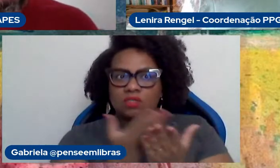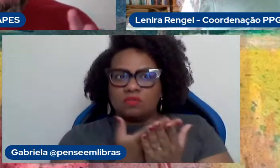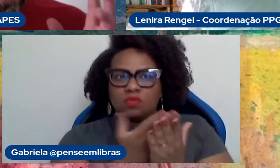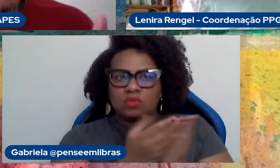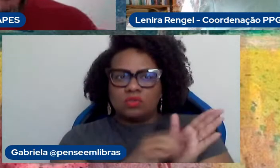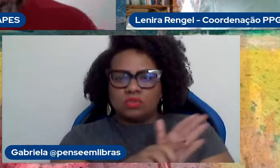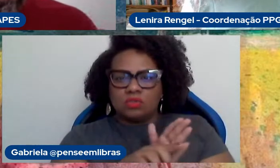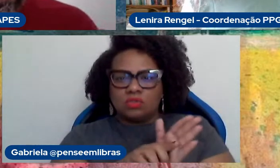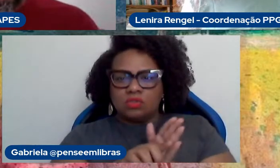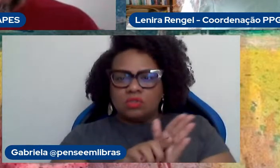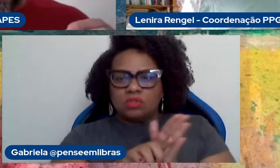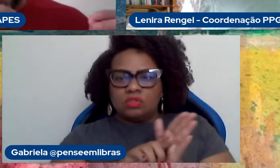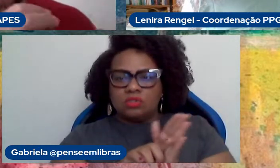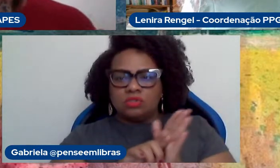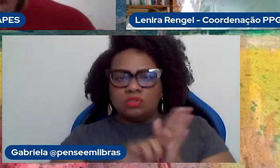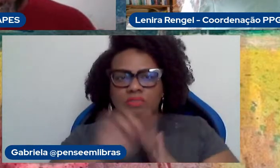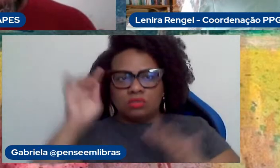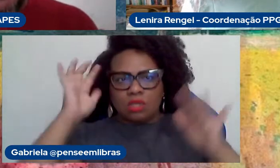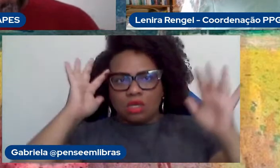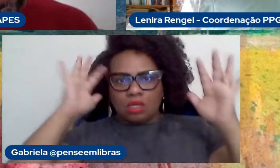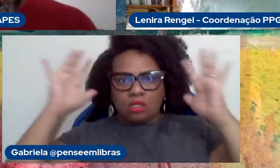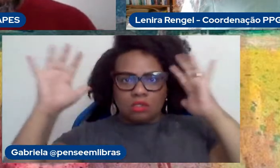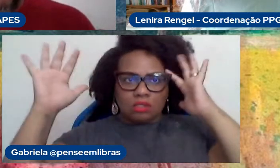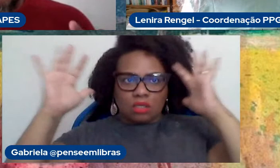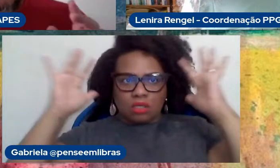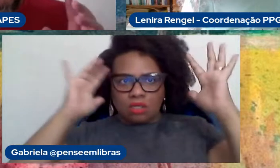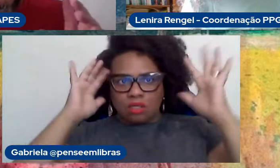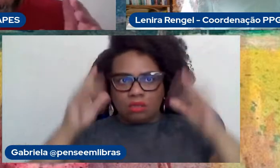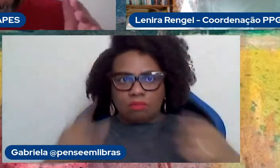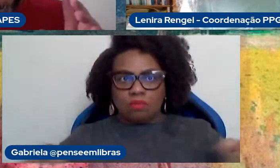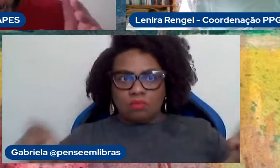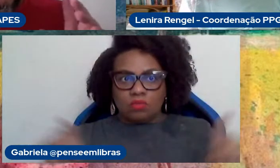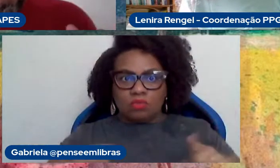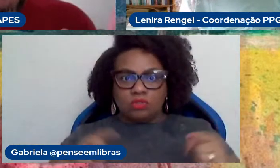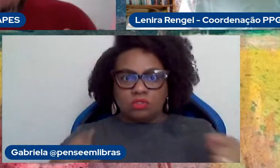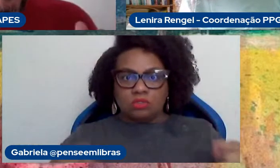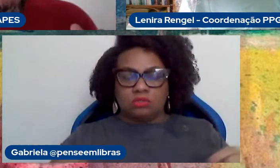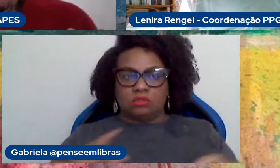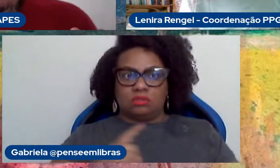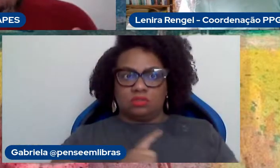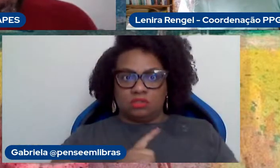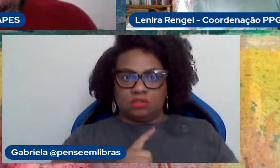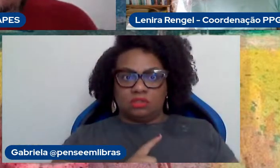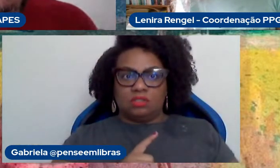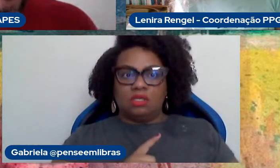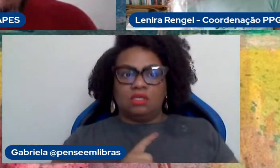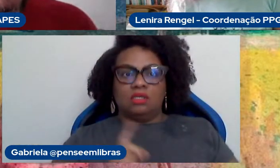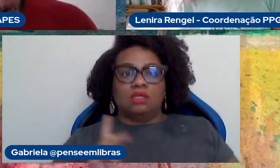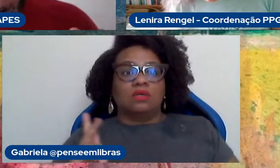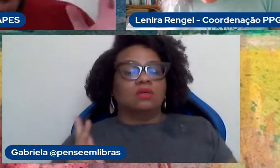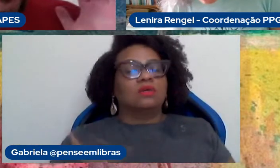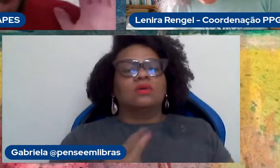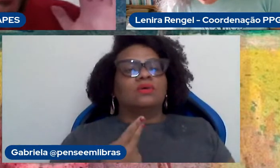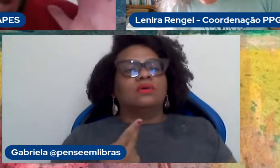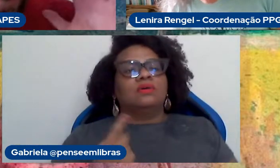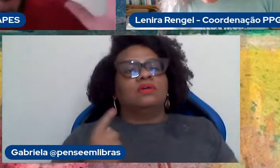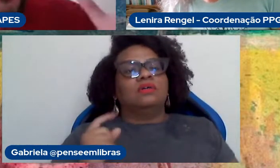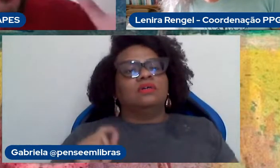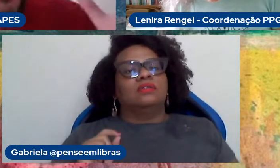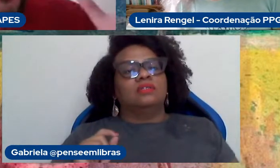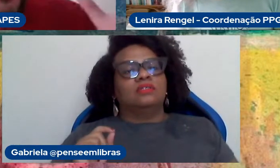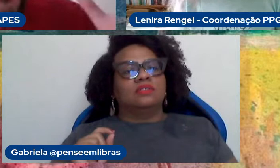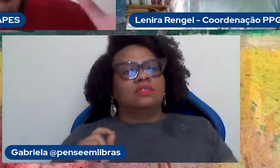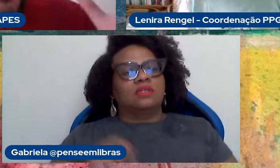foi estudar o cérebro de quem faz música e que ouve música, o que aconteceu é eles dizem, os neurofisiologistas,